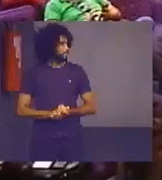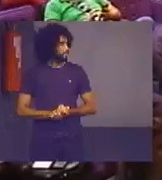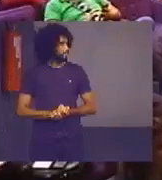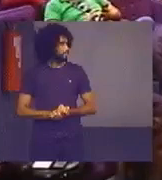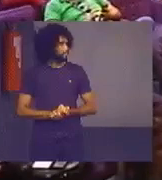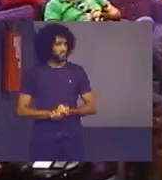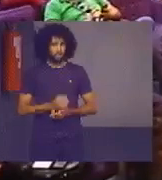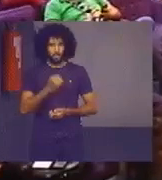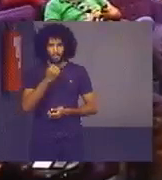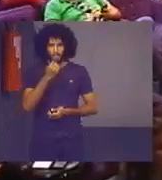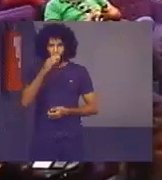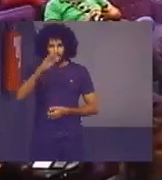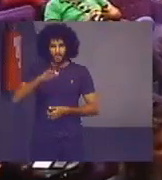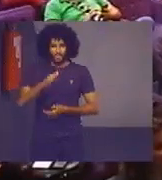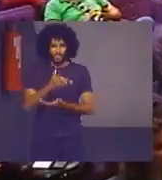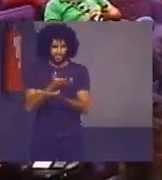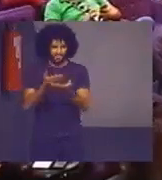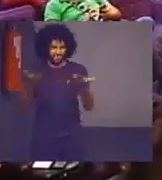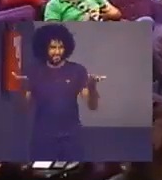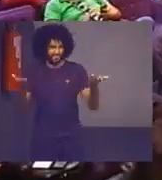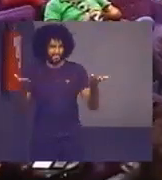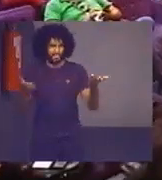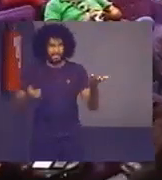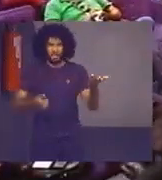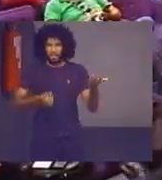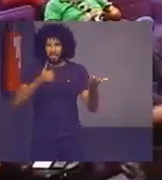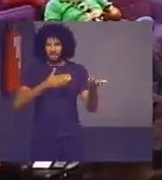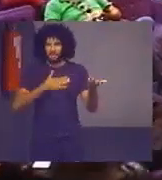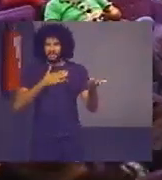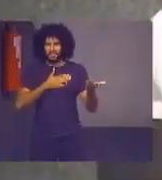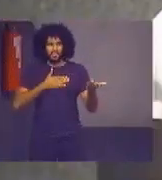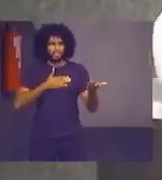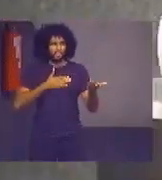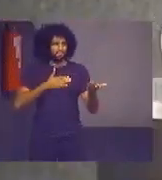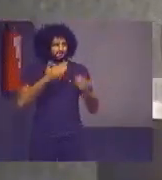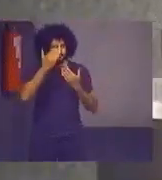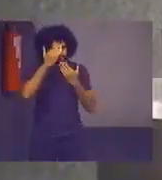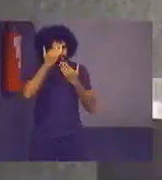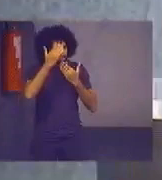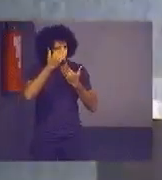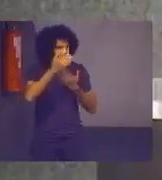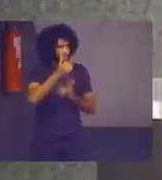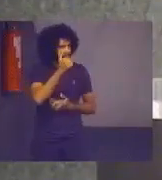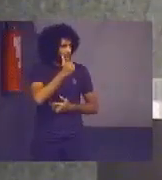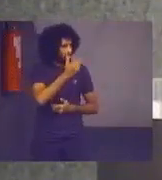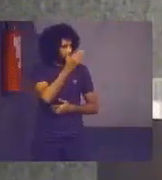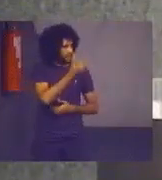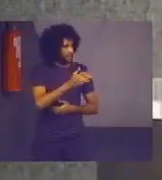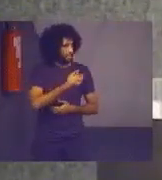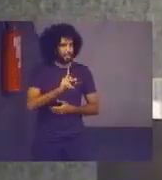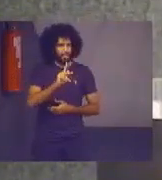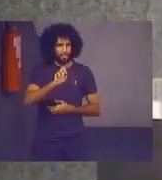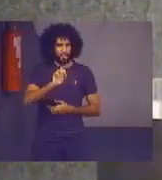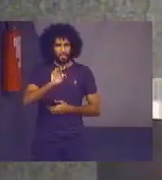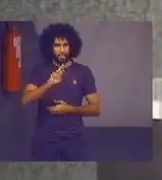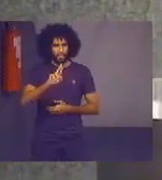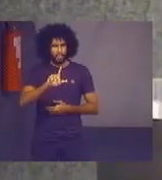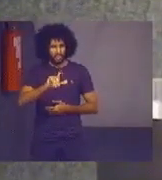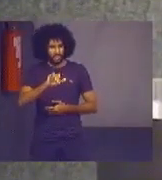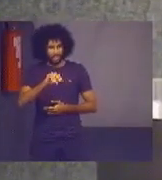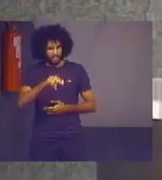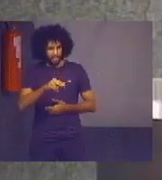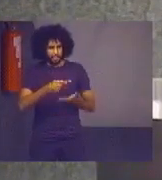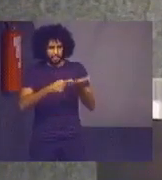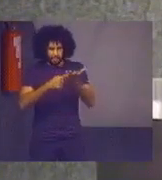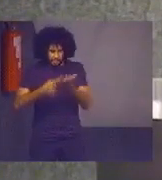Boa tarde a todos. Primeiramente, gostaria de agradecer a Ketlin pelo convite. Para o CNJ é